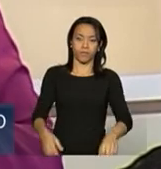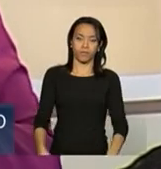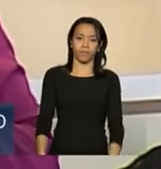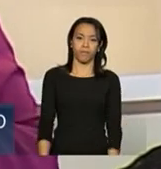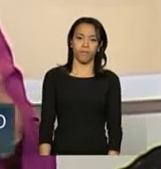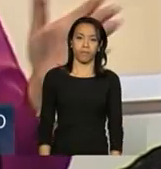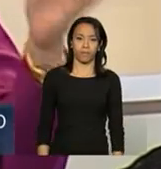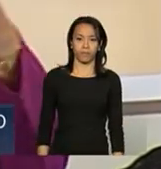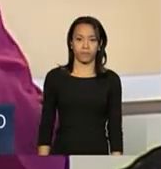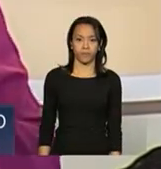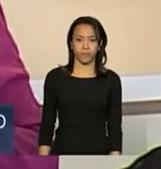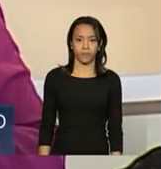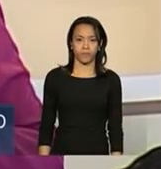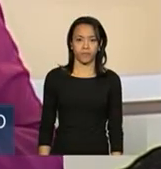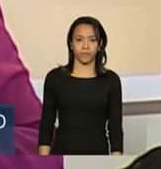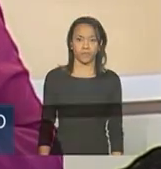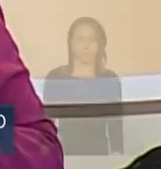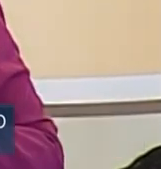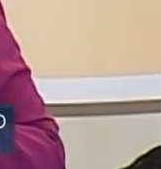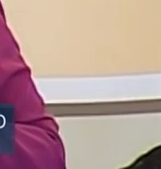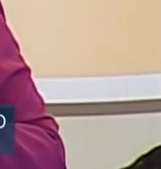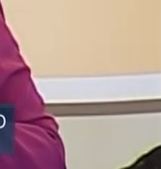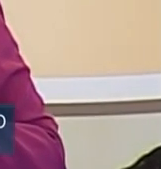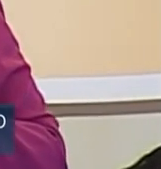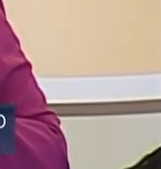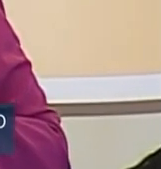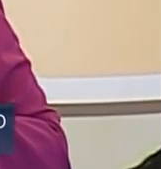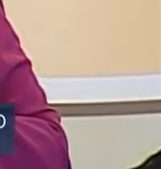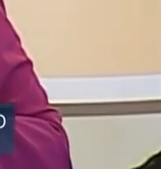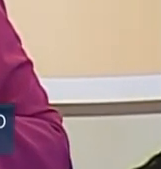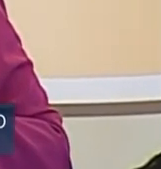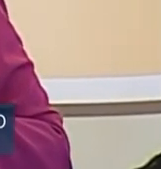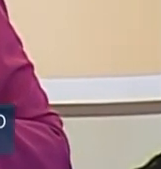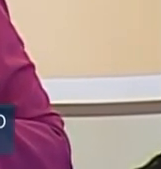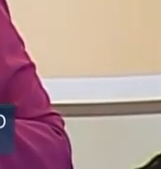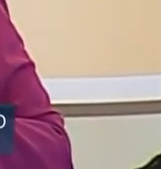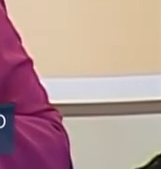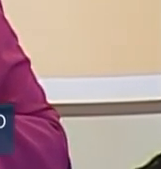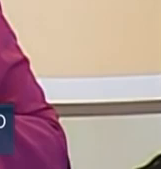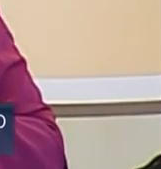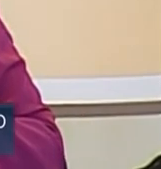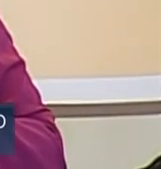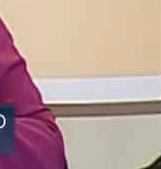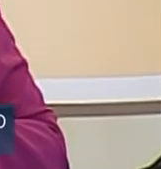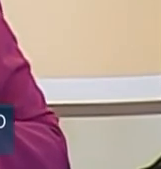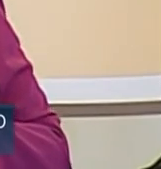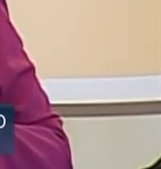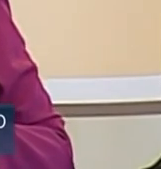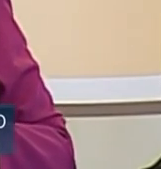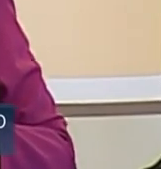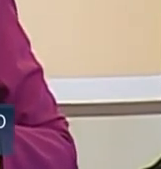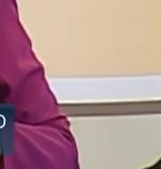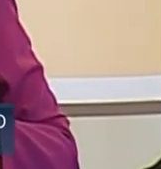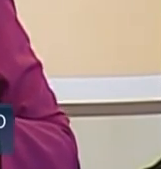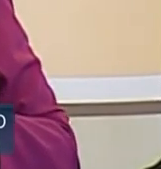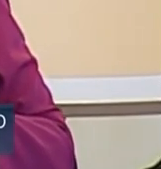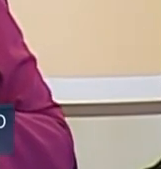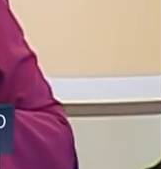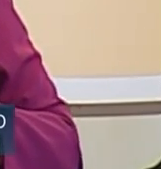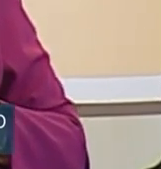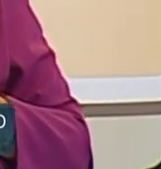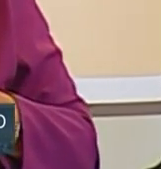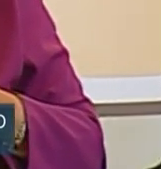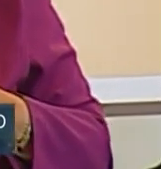Ela, conjuntamente com todos os demais profissionais, vai estar trabalhando aqui no Brasil. Eu quero,